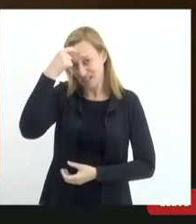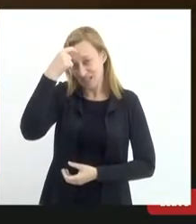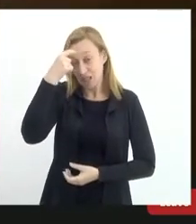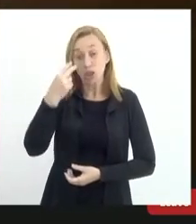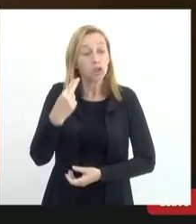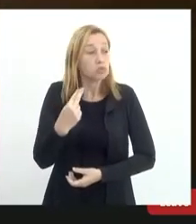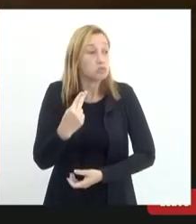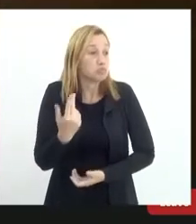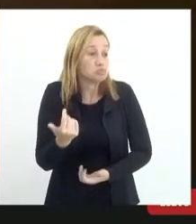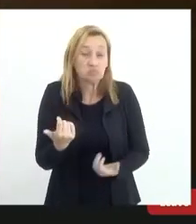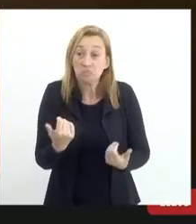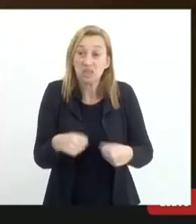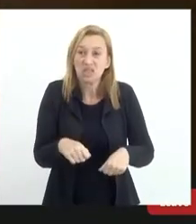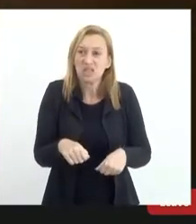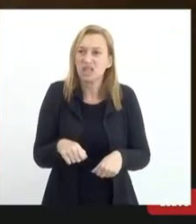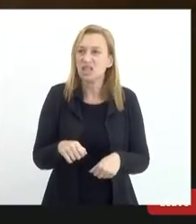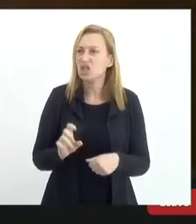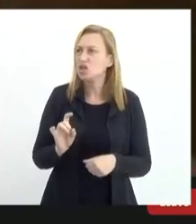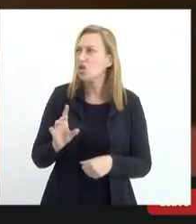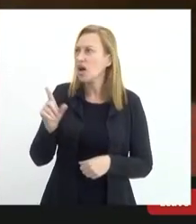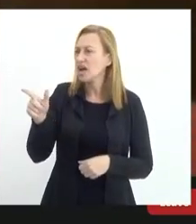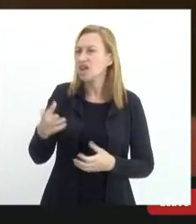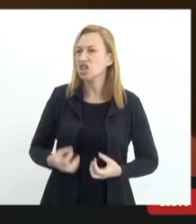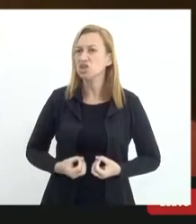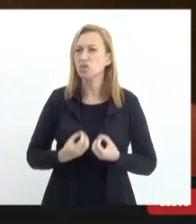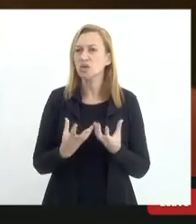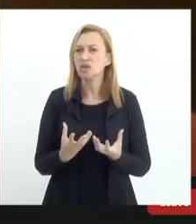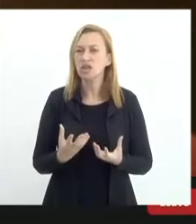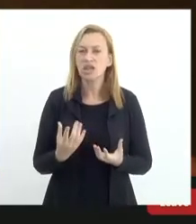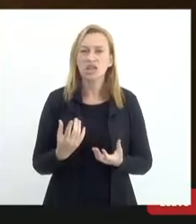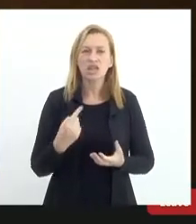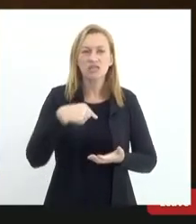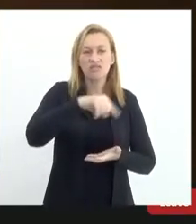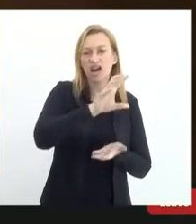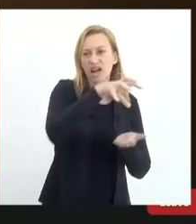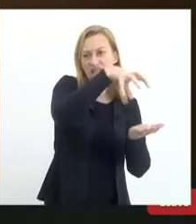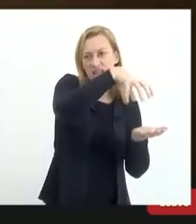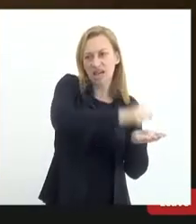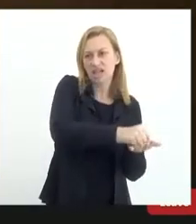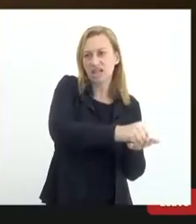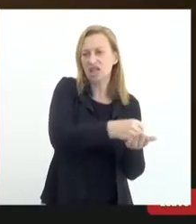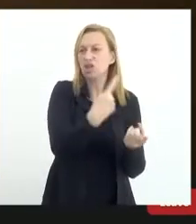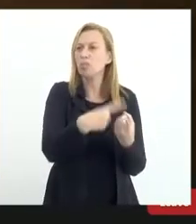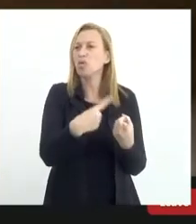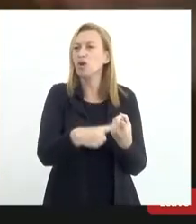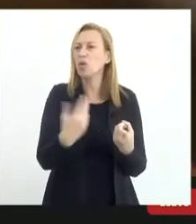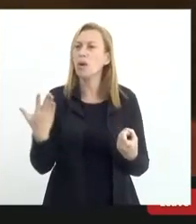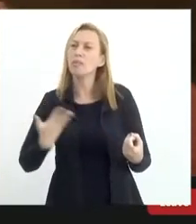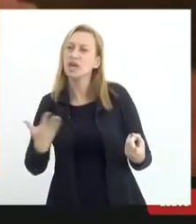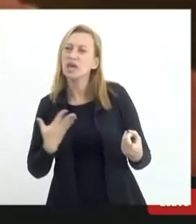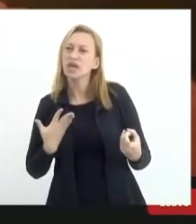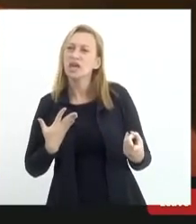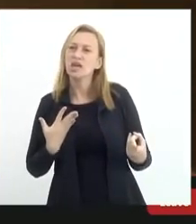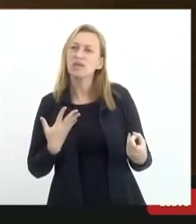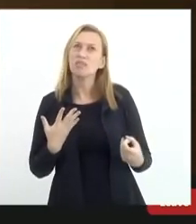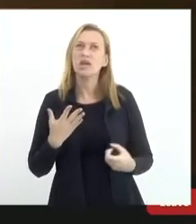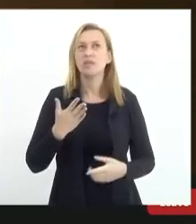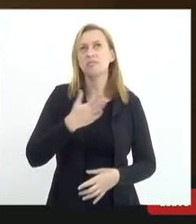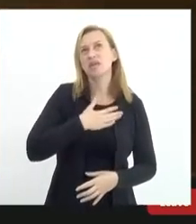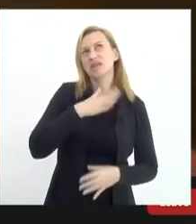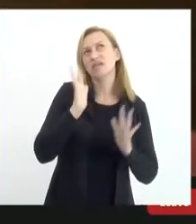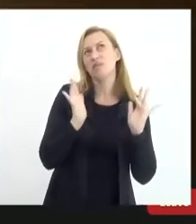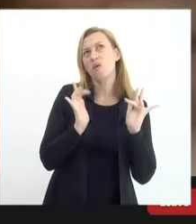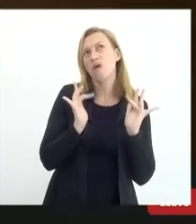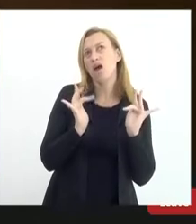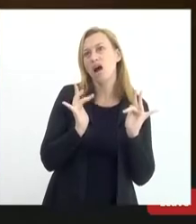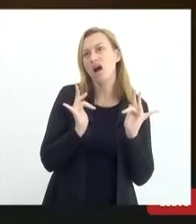precisamos mais aquele doador que vai se cadastra porque o amigo ou porque minha namorada